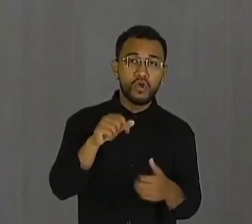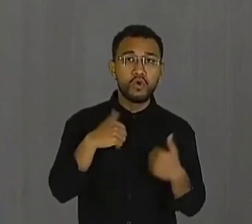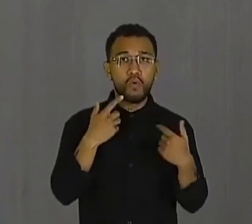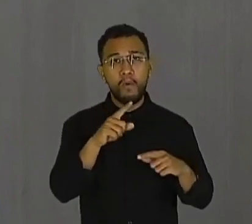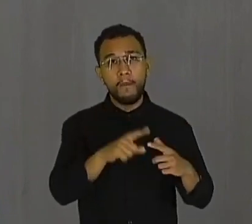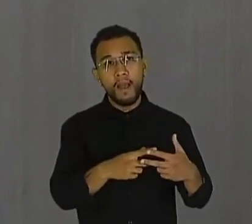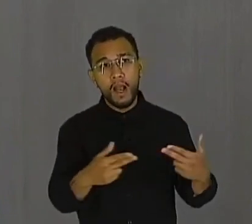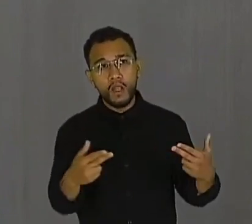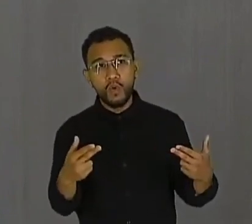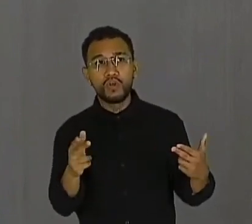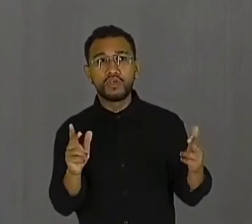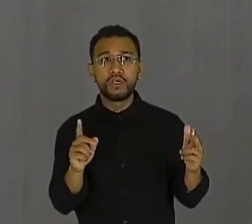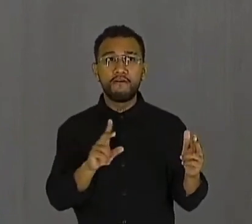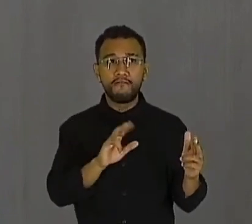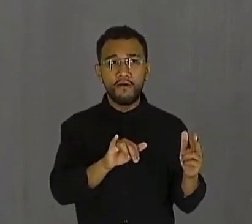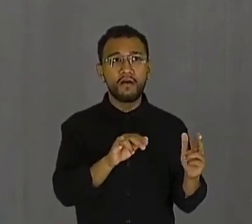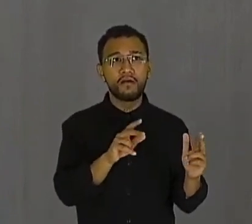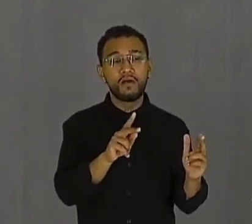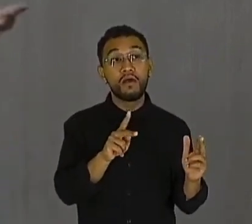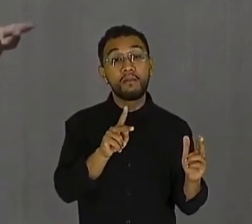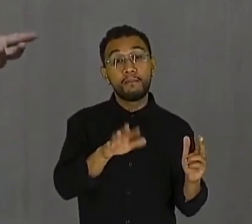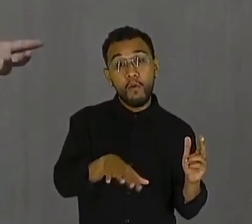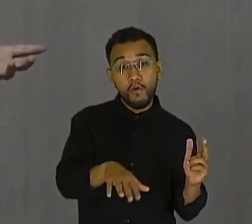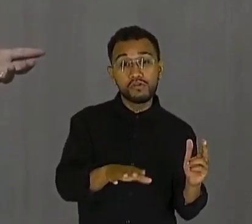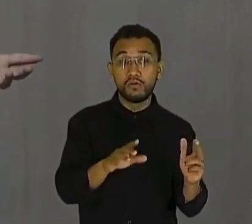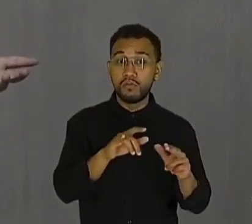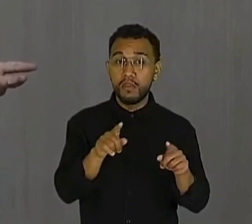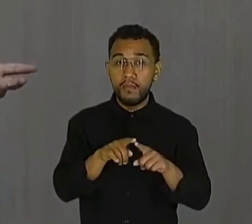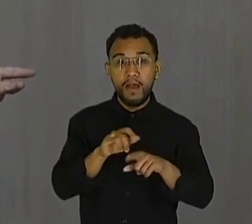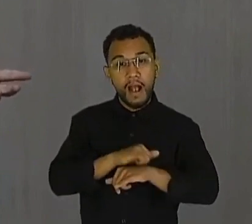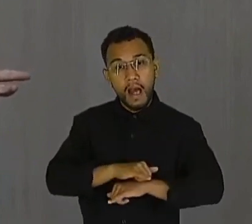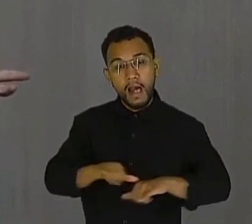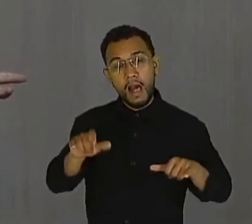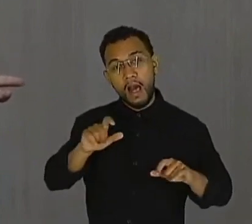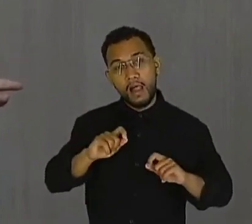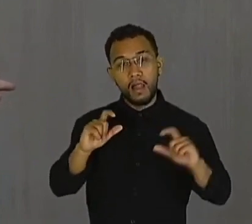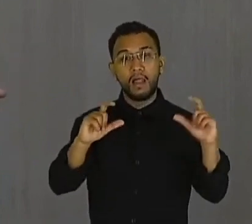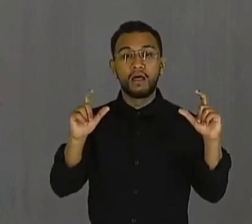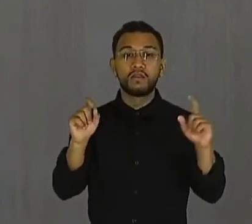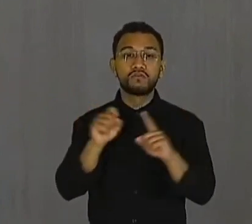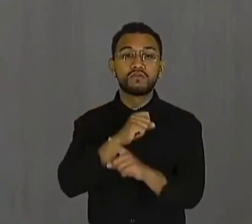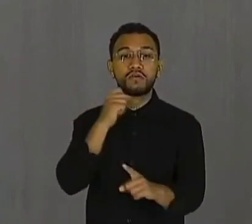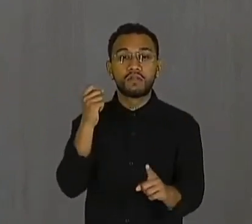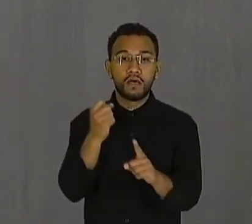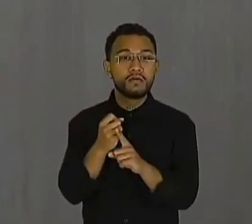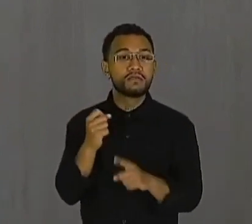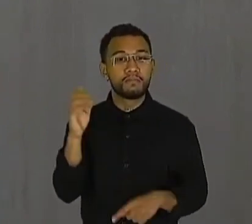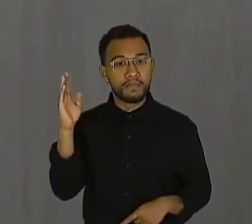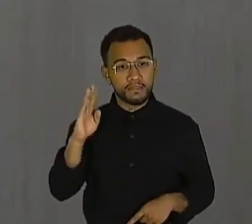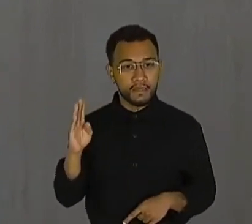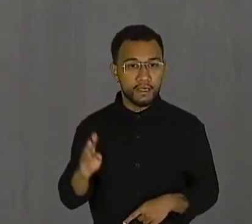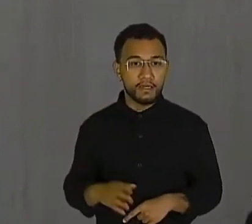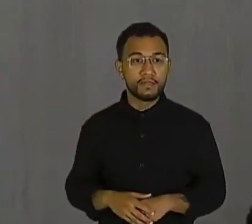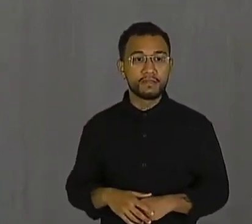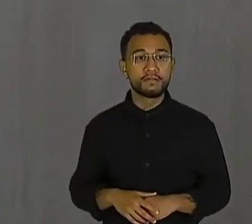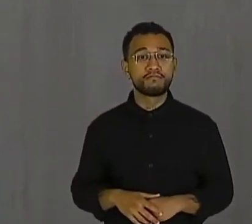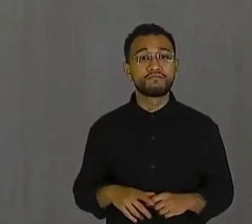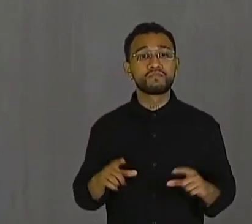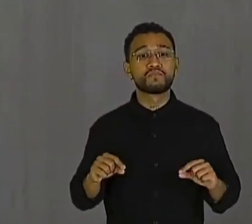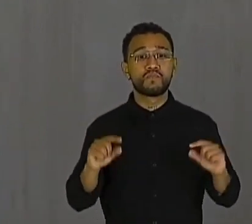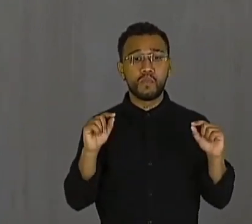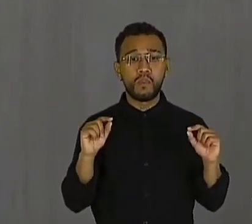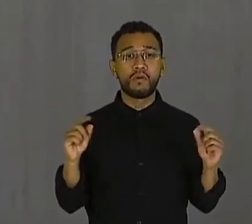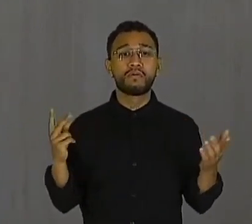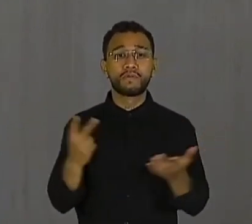Então, é um tipo de promoção que alerta também a sociedade brasileira, cearense e fortalezesse do que se